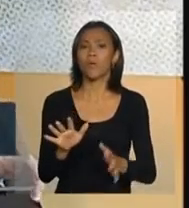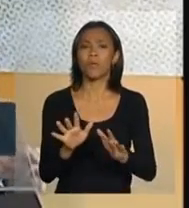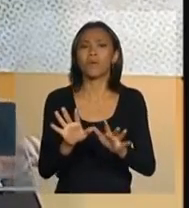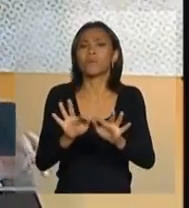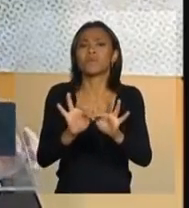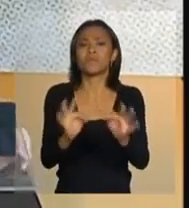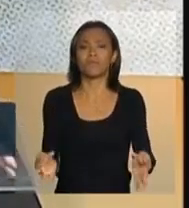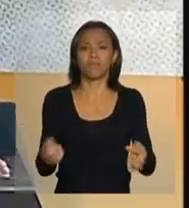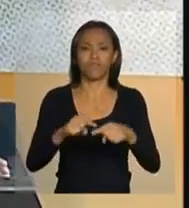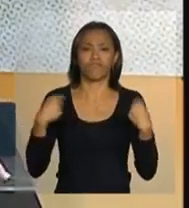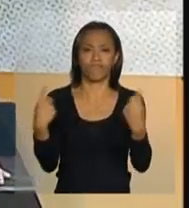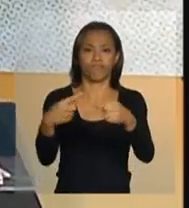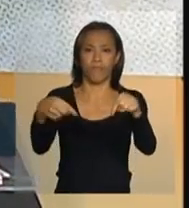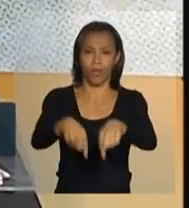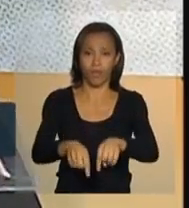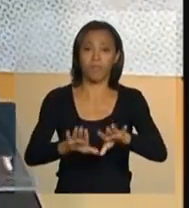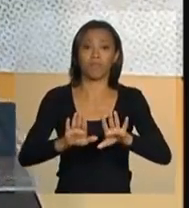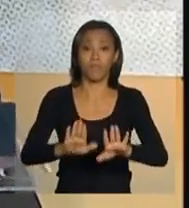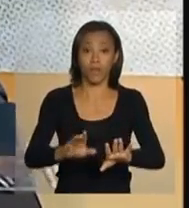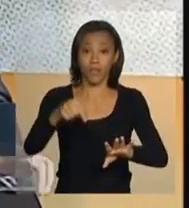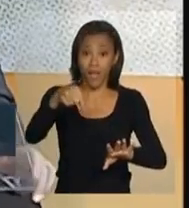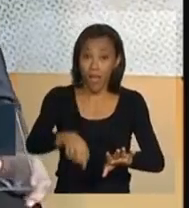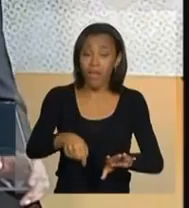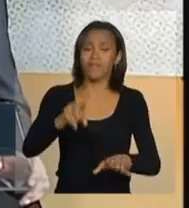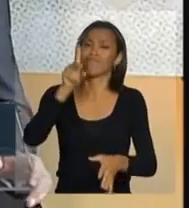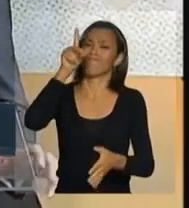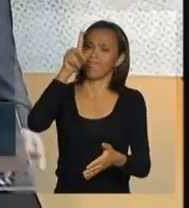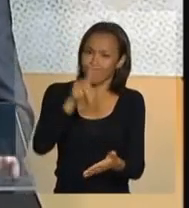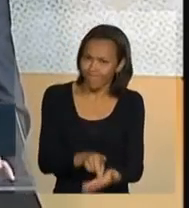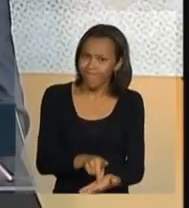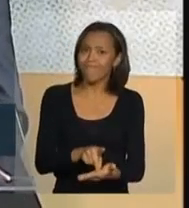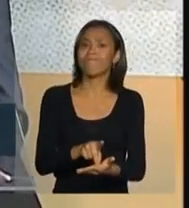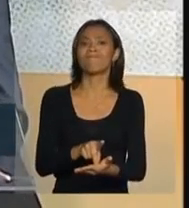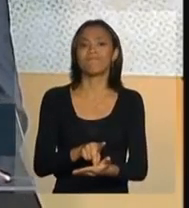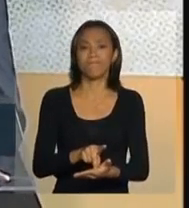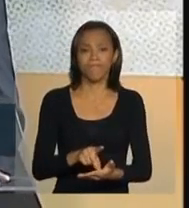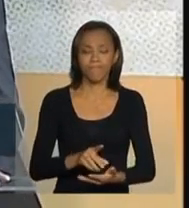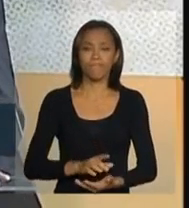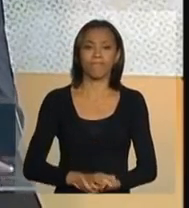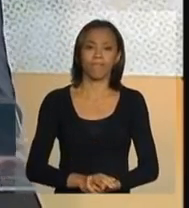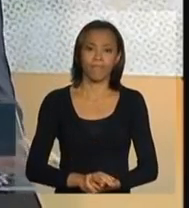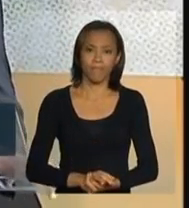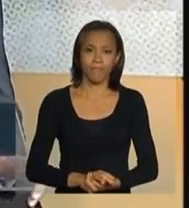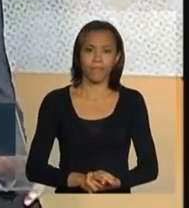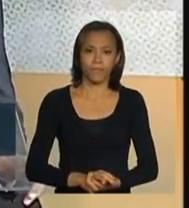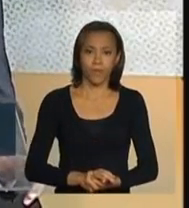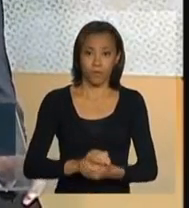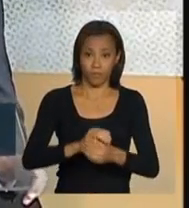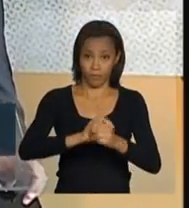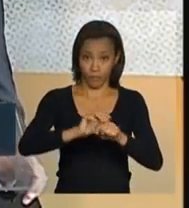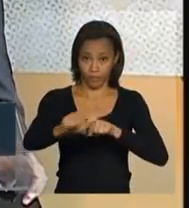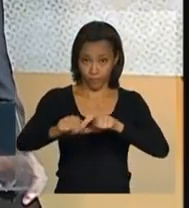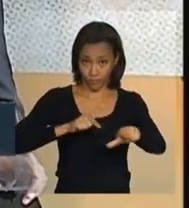simbólico, mas ele é verdadeiramente uma ação